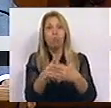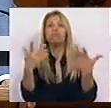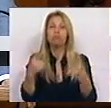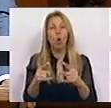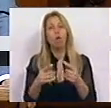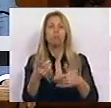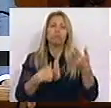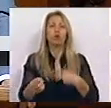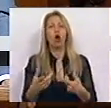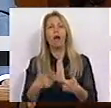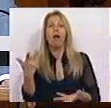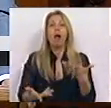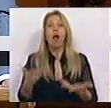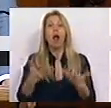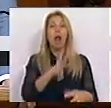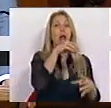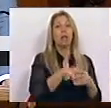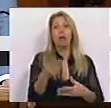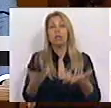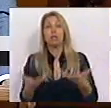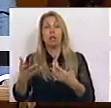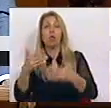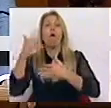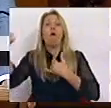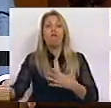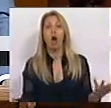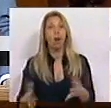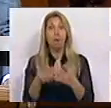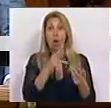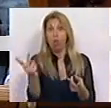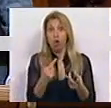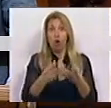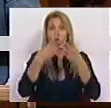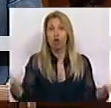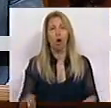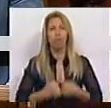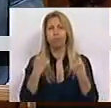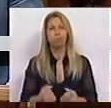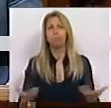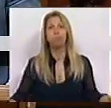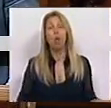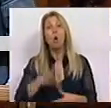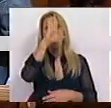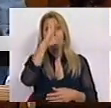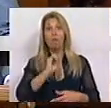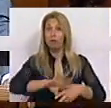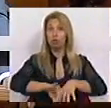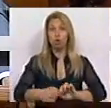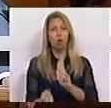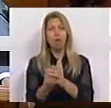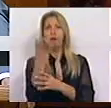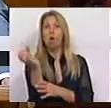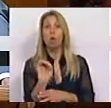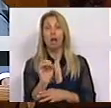externos por desequilíbrios internos sem verdadeiramente resolver nenhum dos dois. É um Governo que destrói e não cria. É um